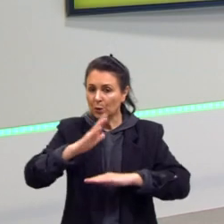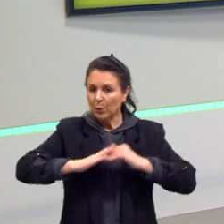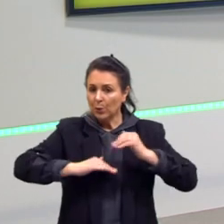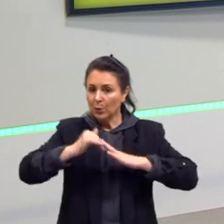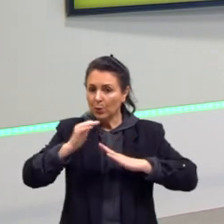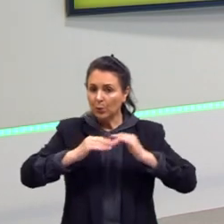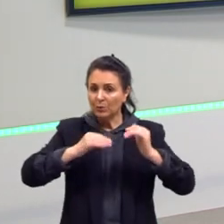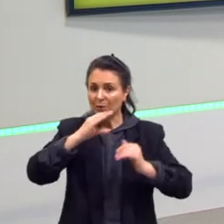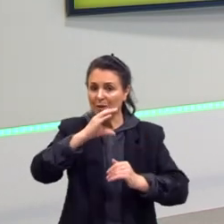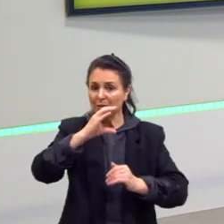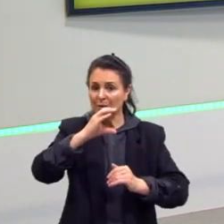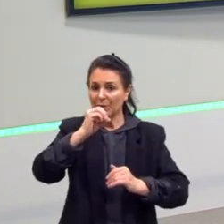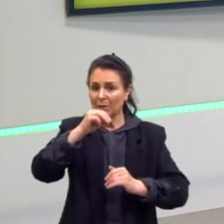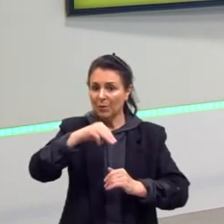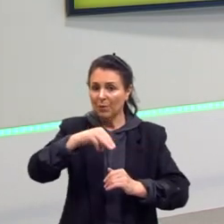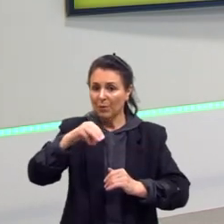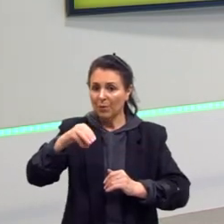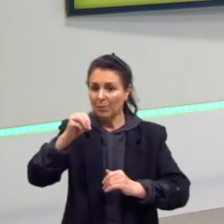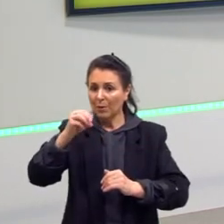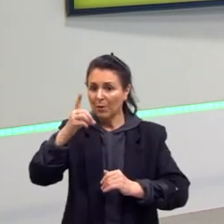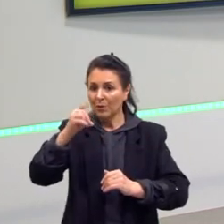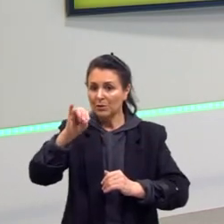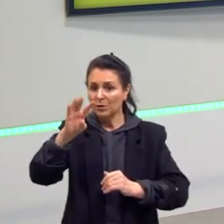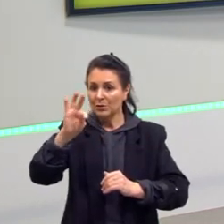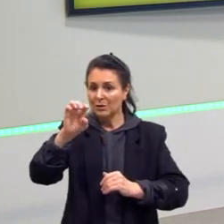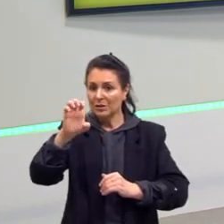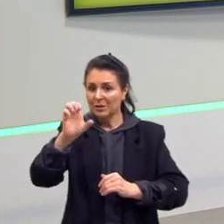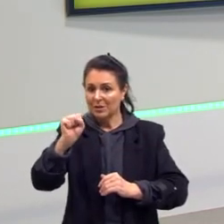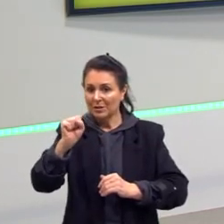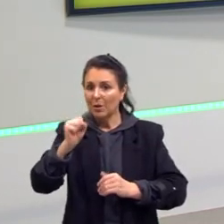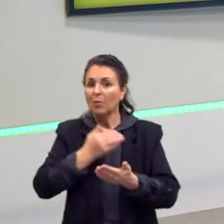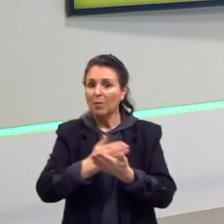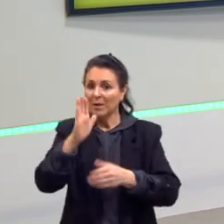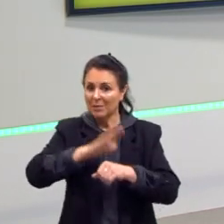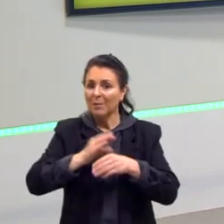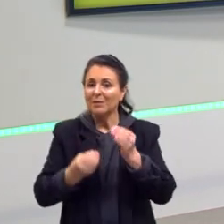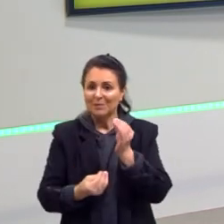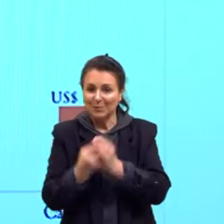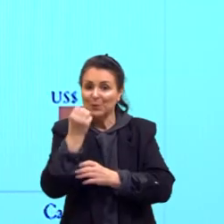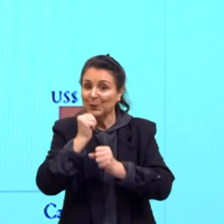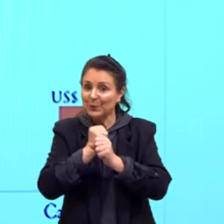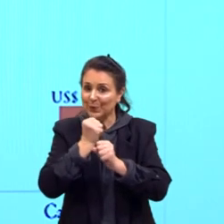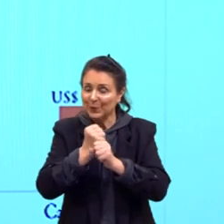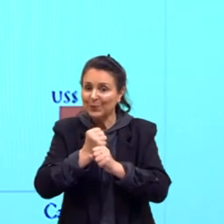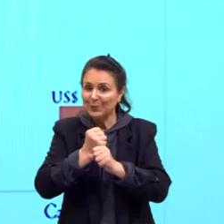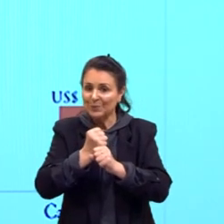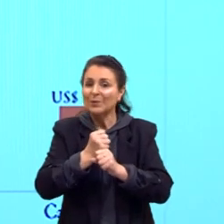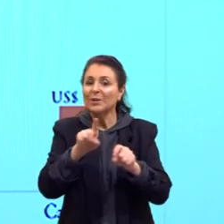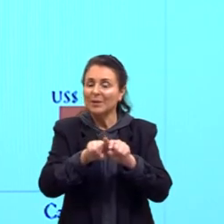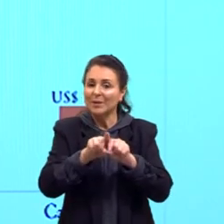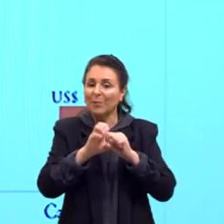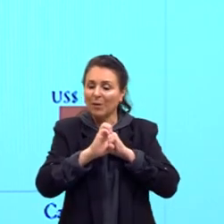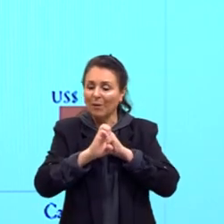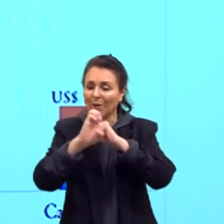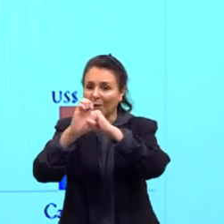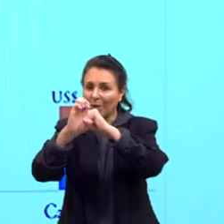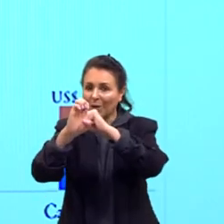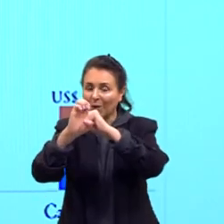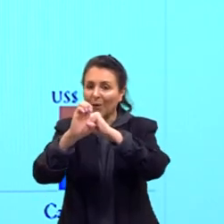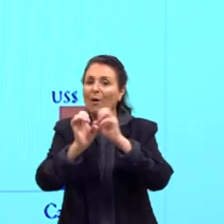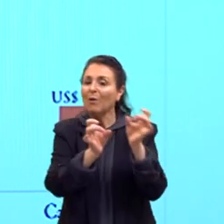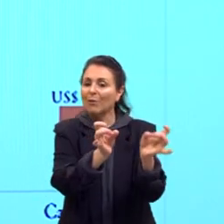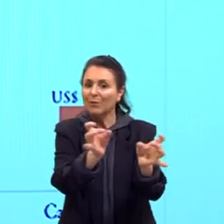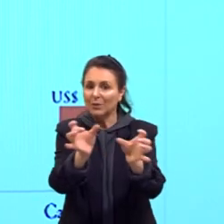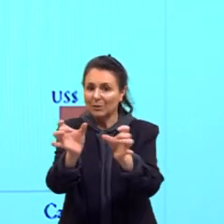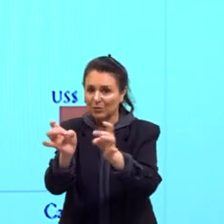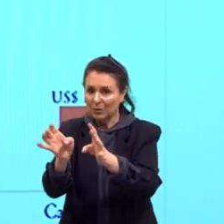nós temos muito mais produtos, então, relacionados a isso, sendo produzidos, sendo exportados, tá. Muito